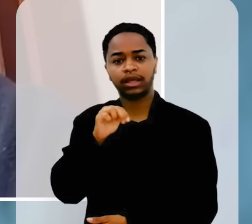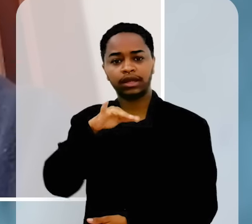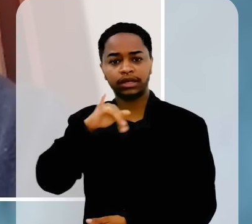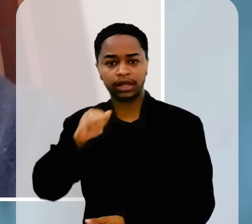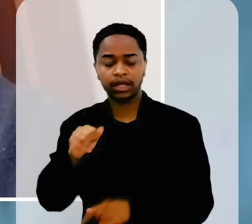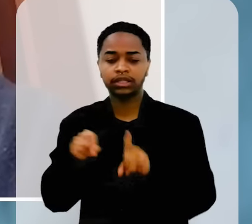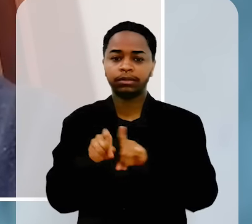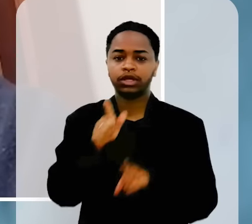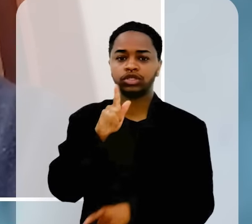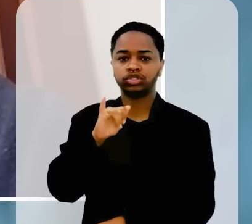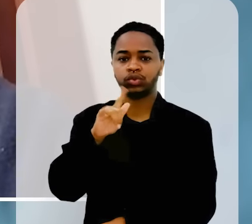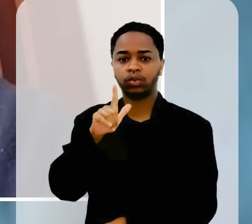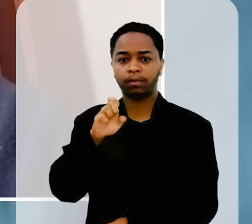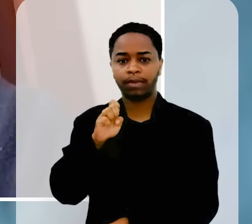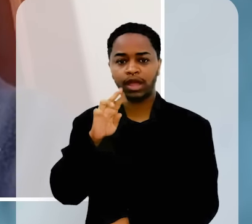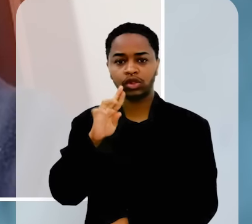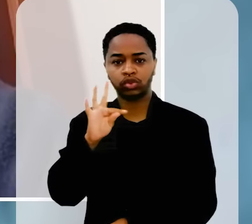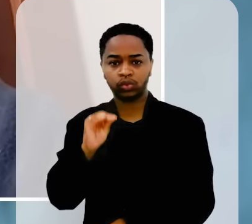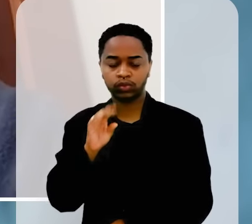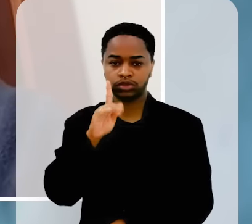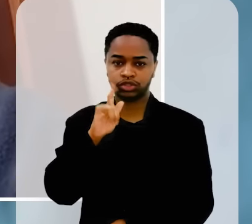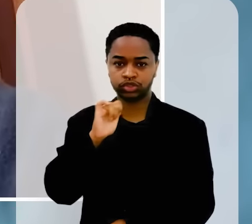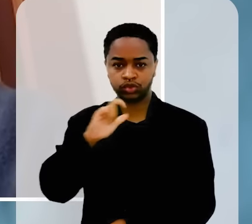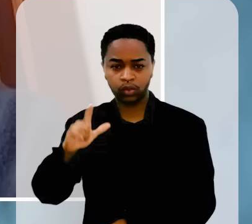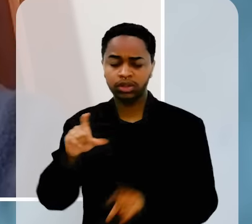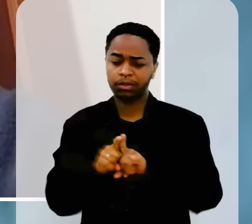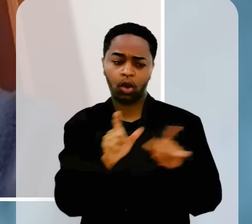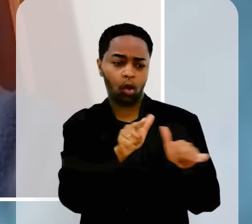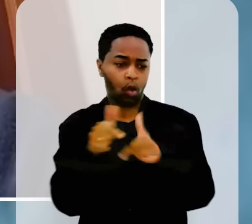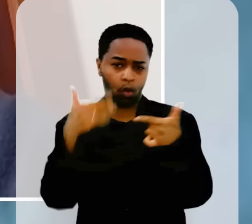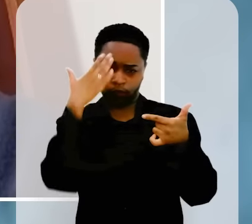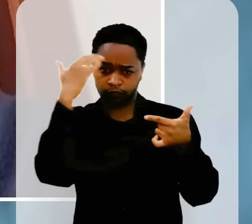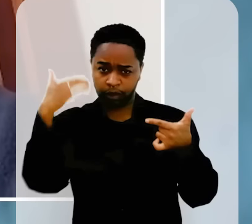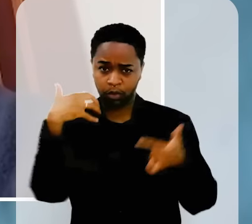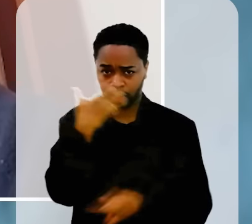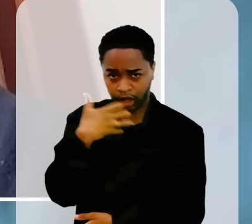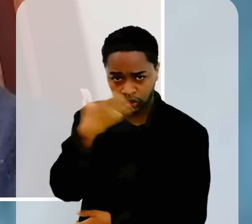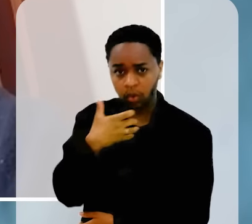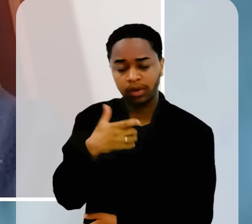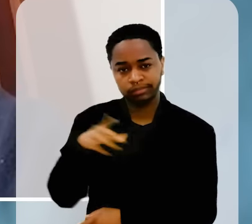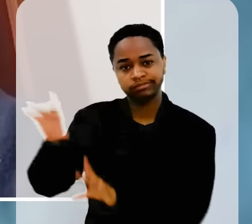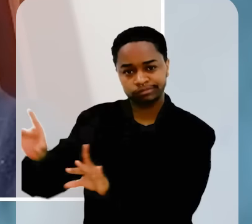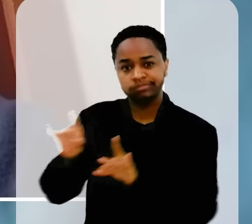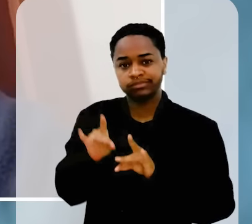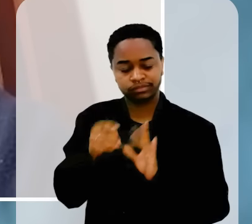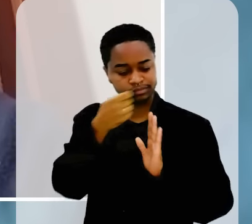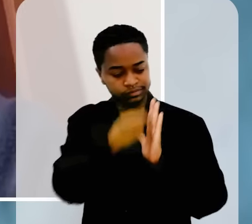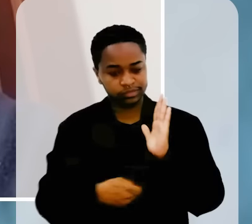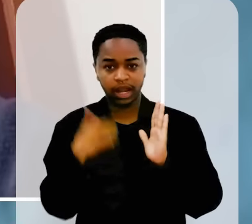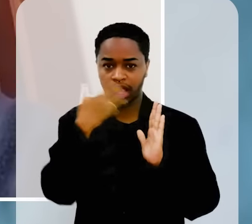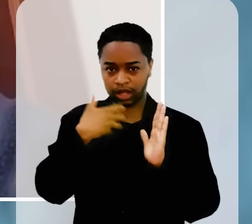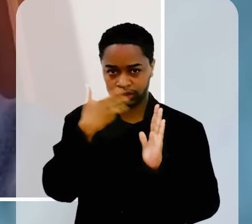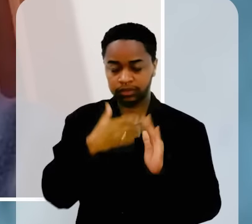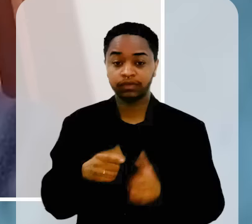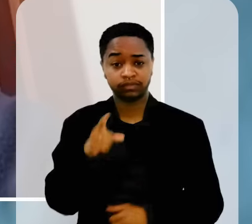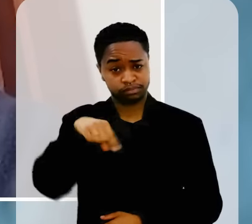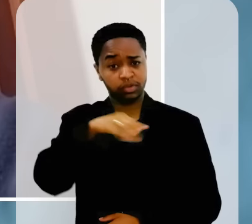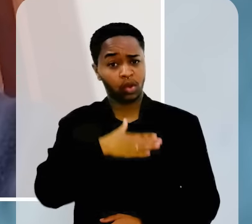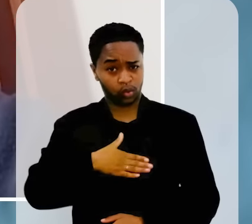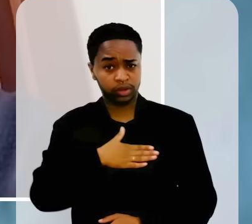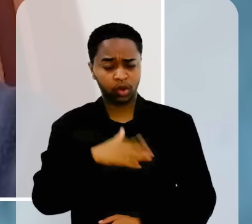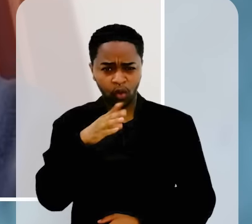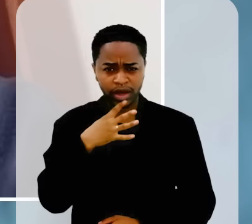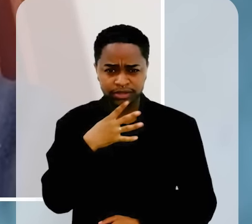Gilberto Gil, Dalva de Oliveira, Neymato Grosso, Ana Carolina. Você vai gostar. Aliás,